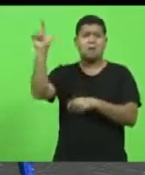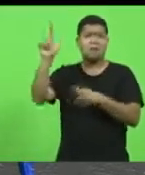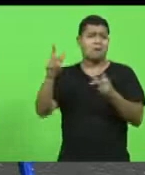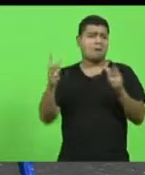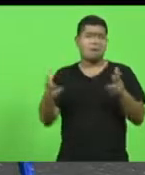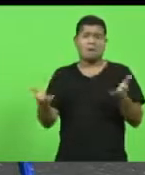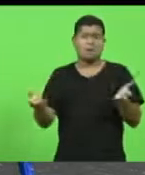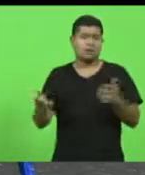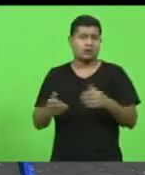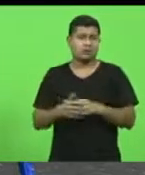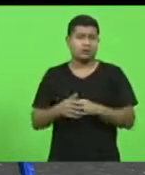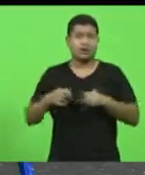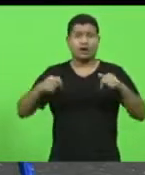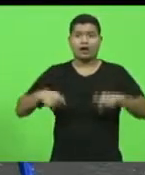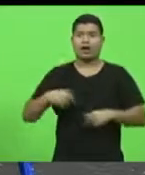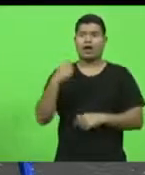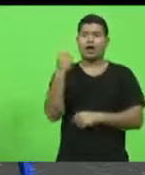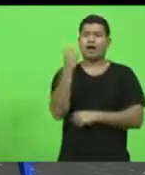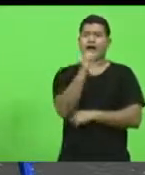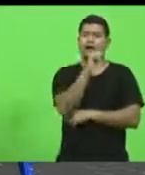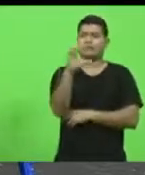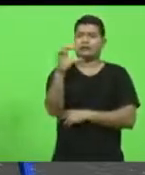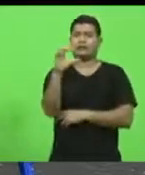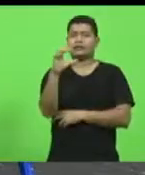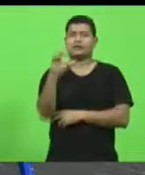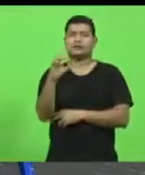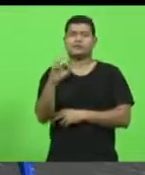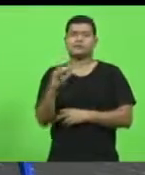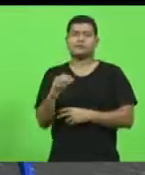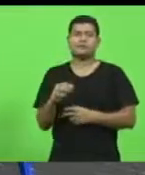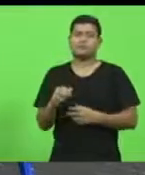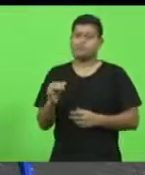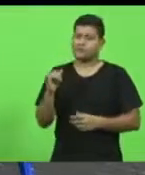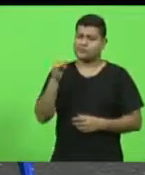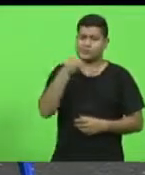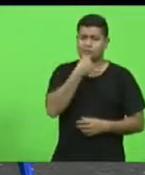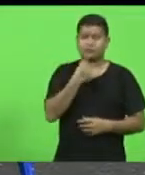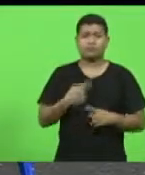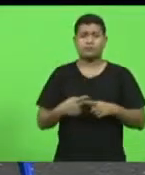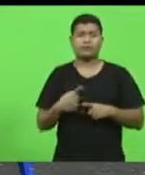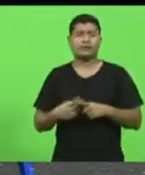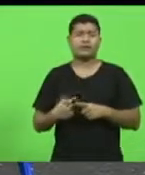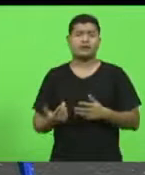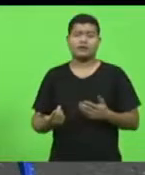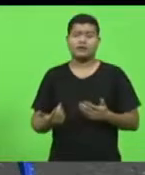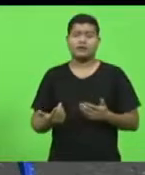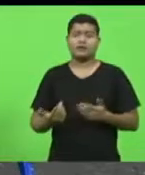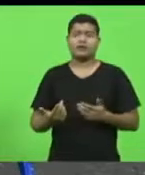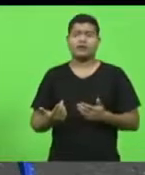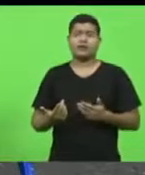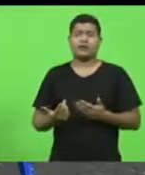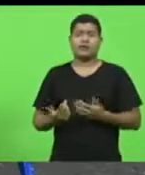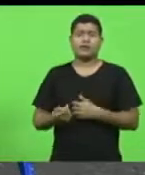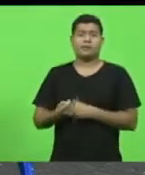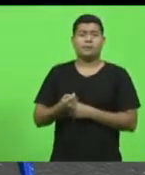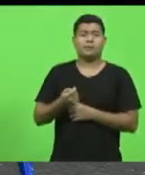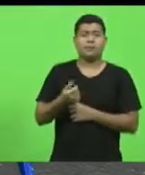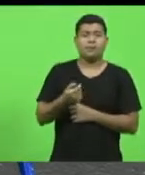amarga esses míseros, esses parcos,